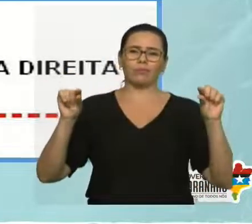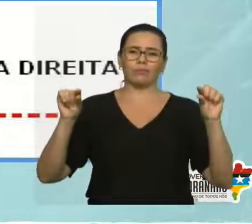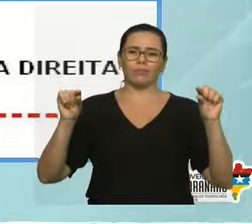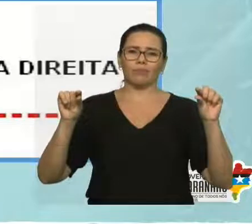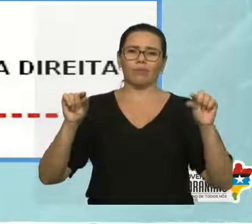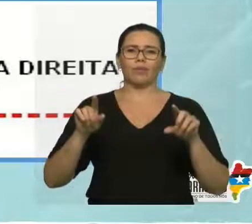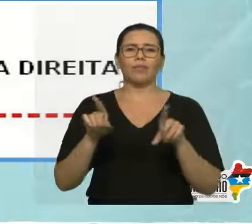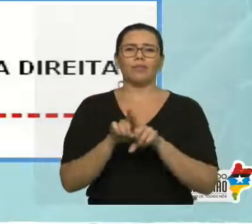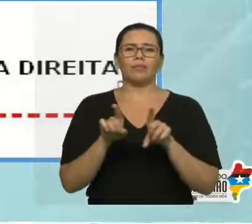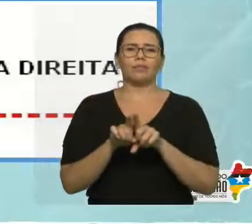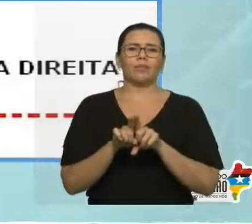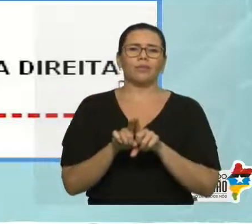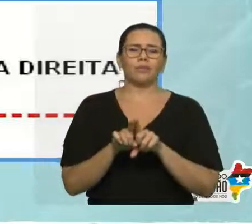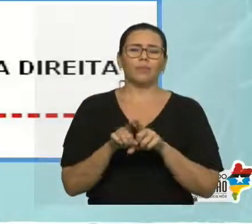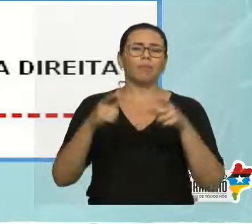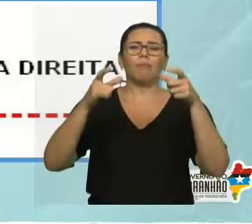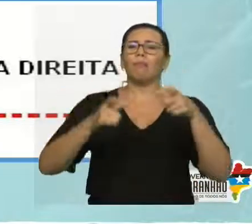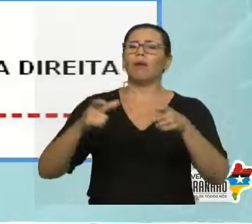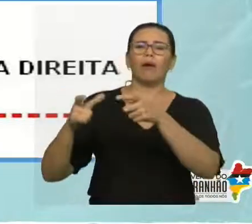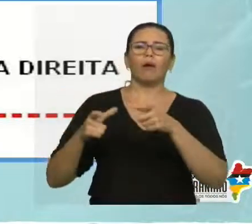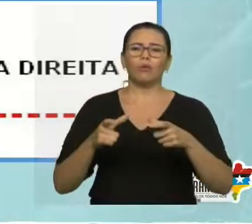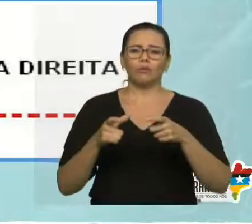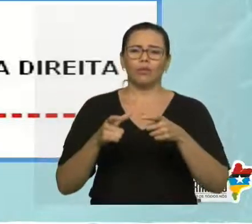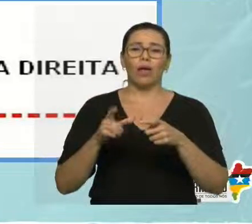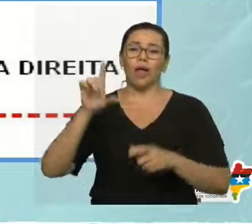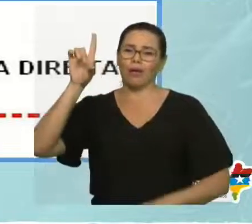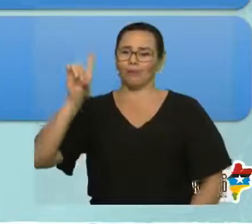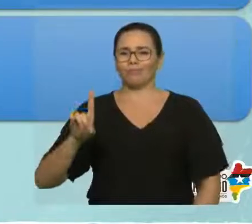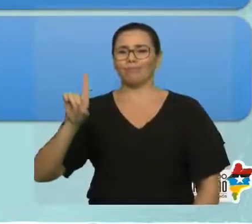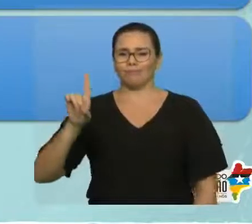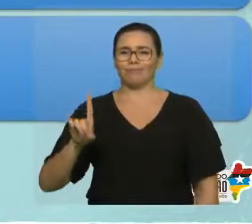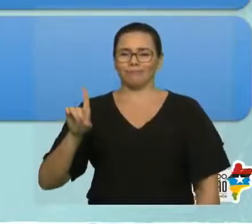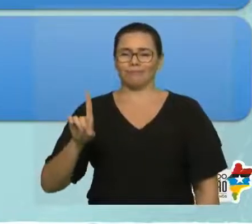está apontando para a, para a direita.